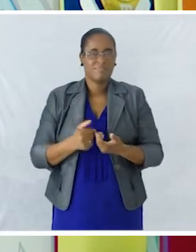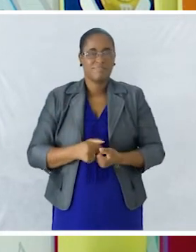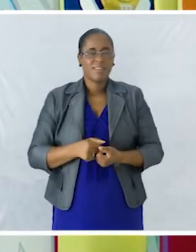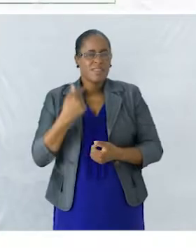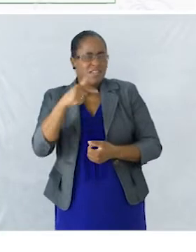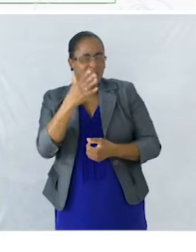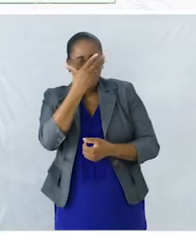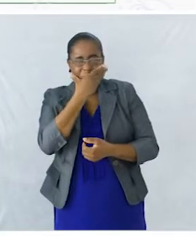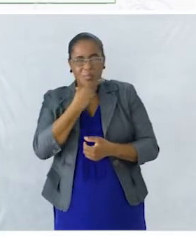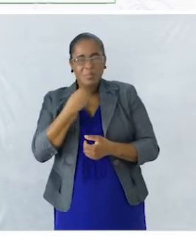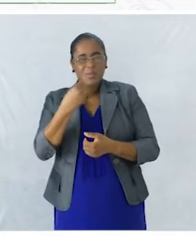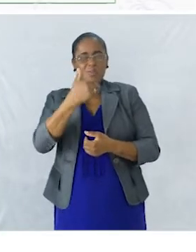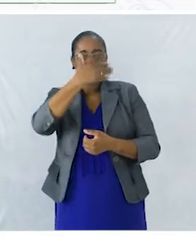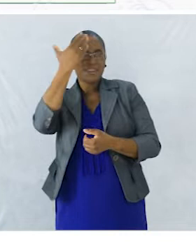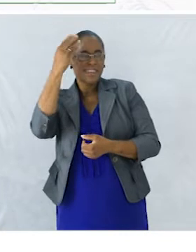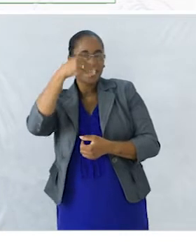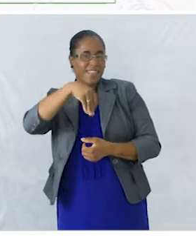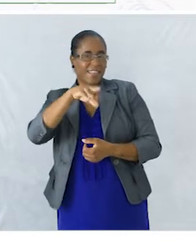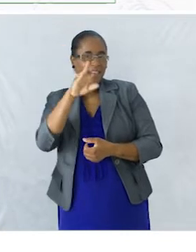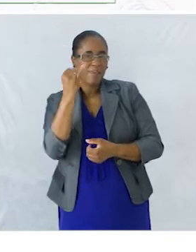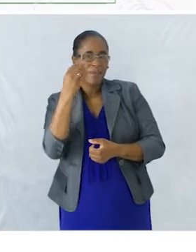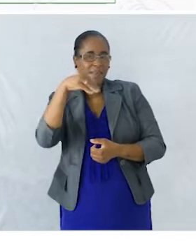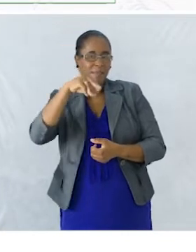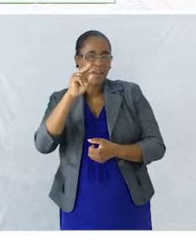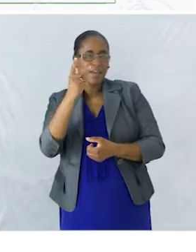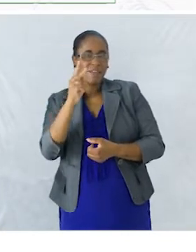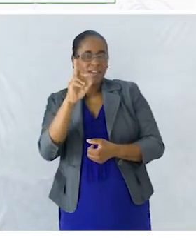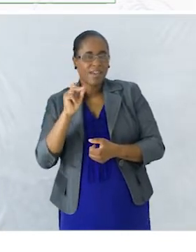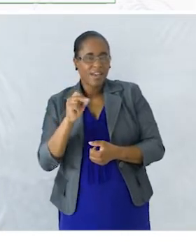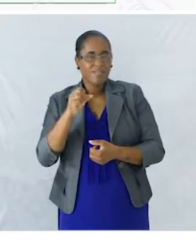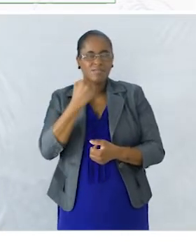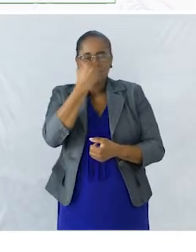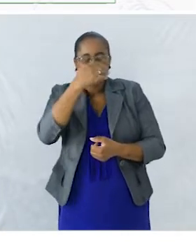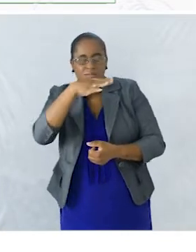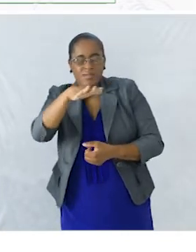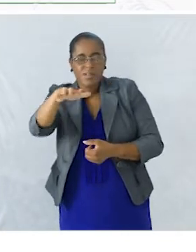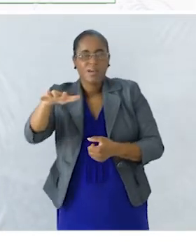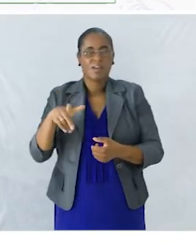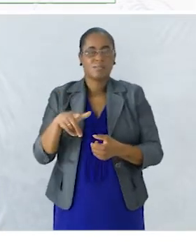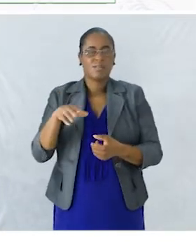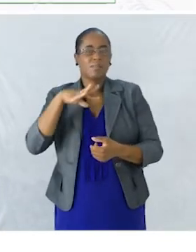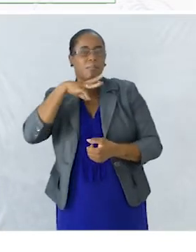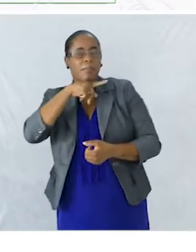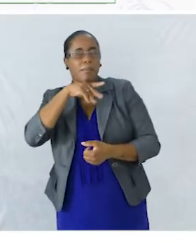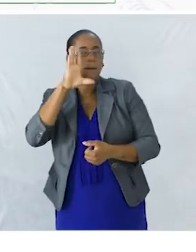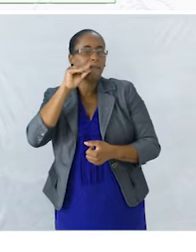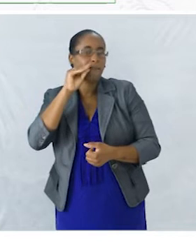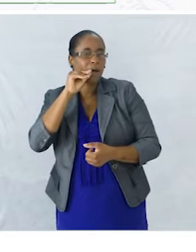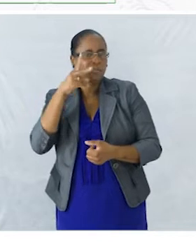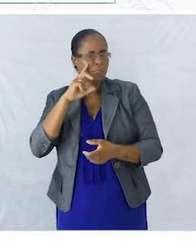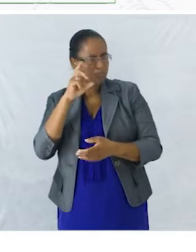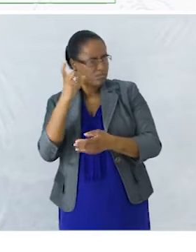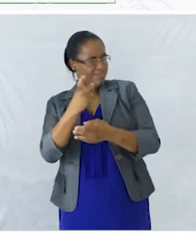lindo dia De primavera No campo Onde a mamapata Observava